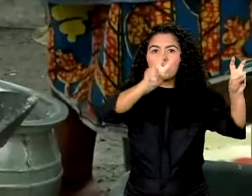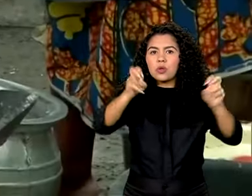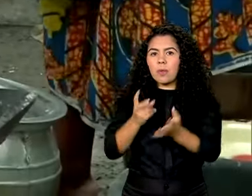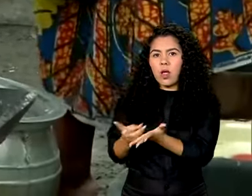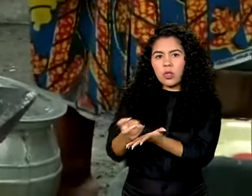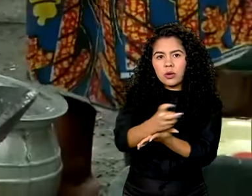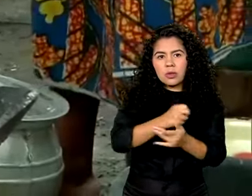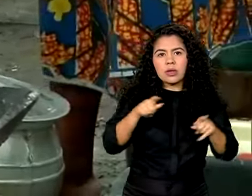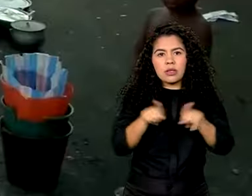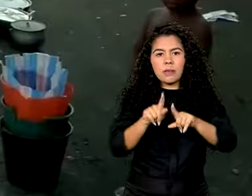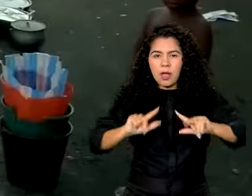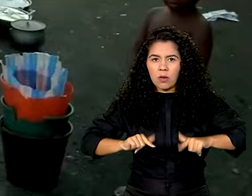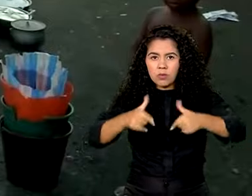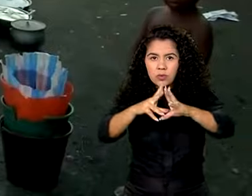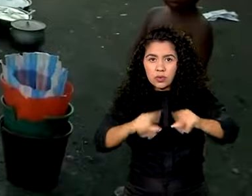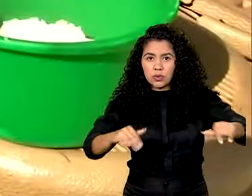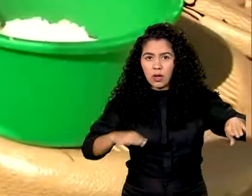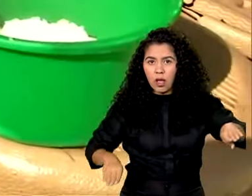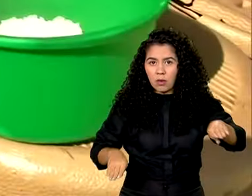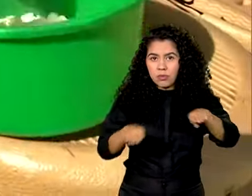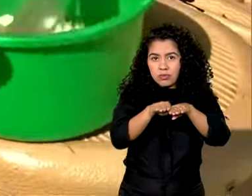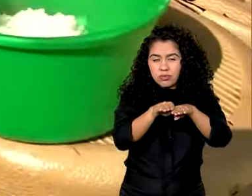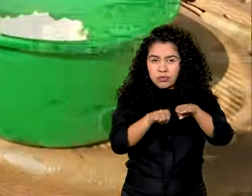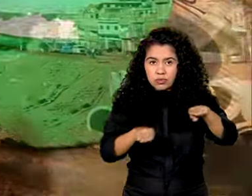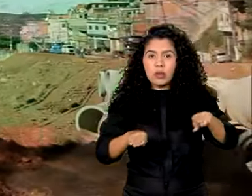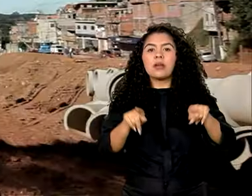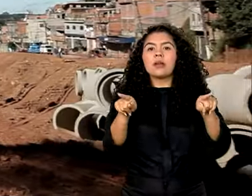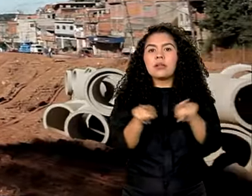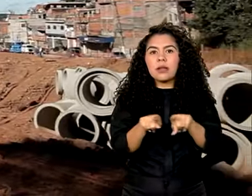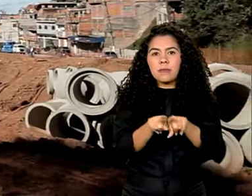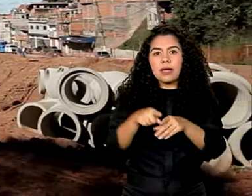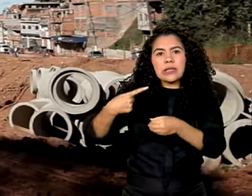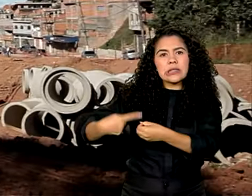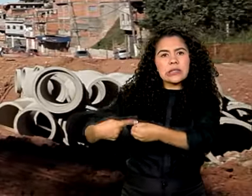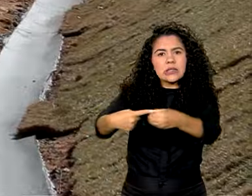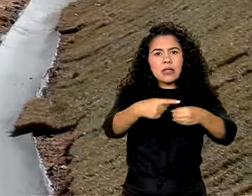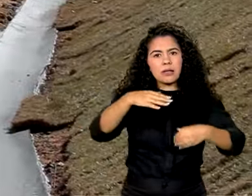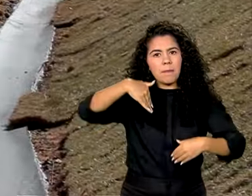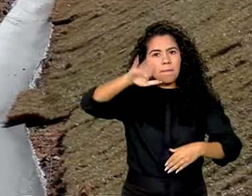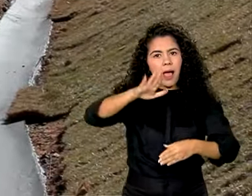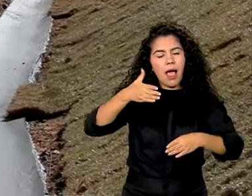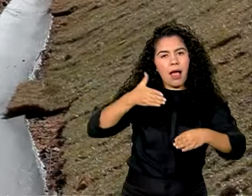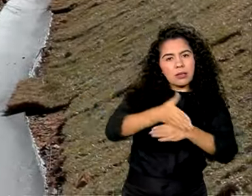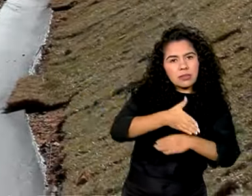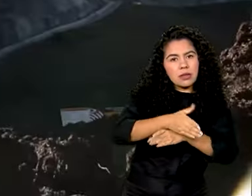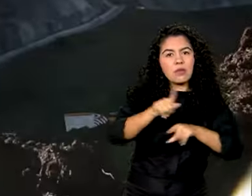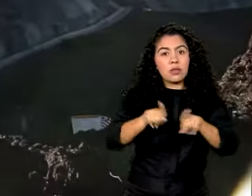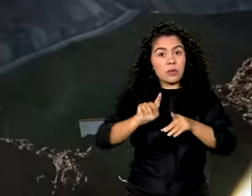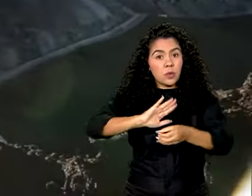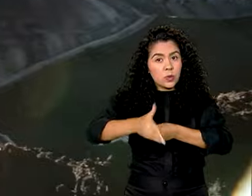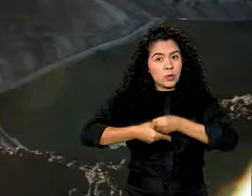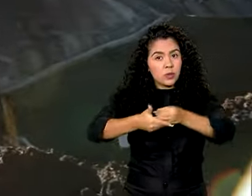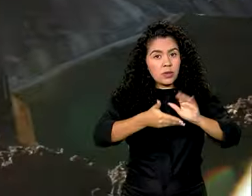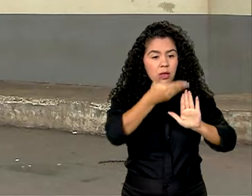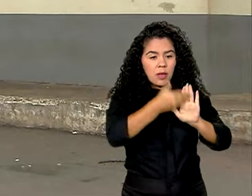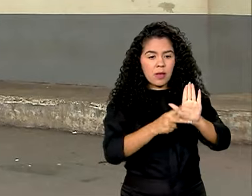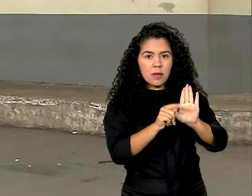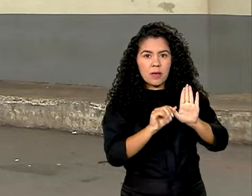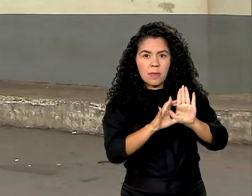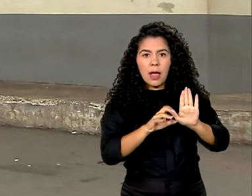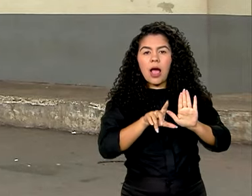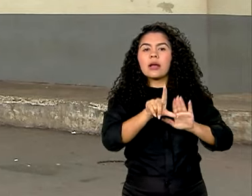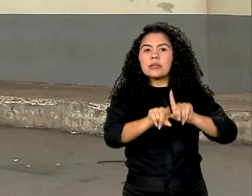combate às desigualdades. E mais, cidades mais acessíveis e sustentáveis? Novo FAC Seleções